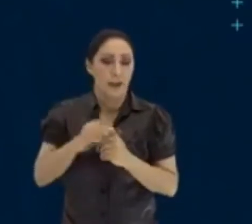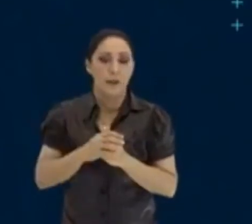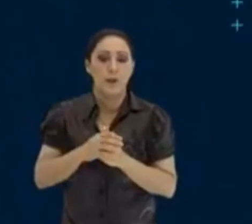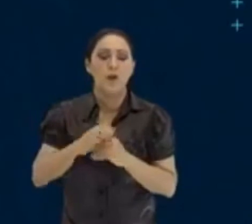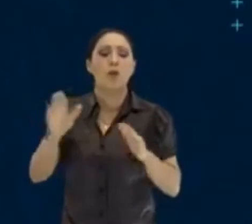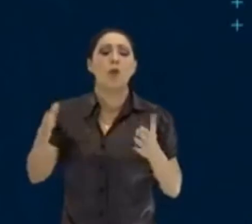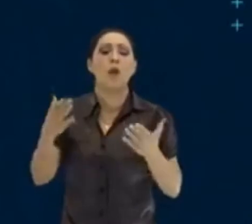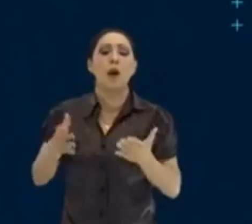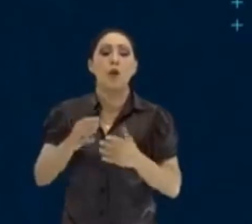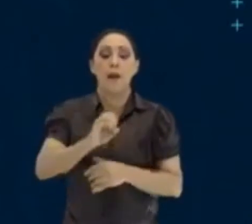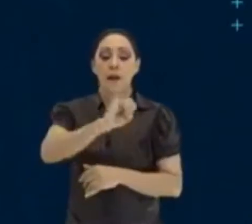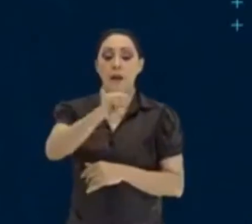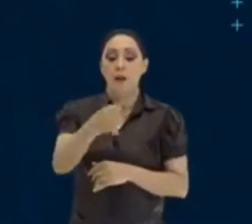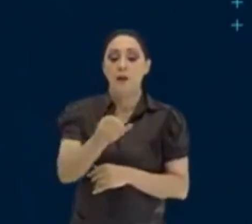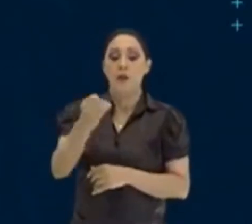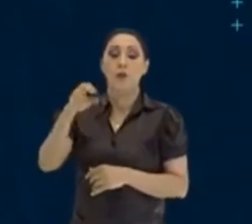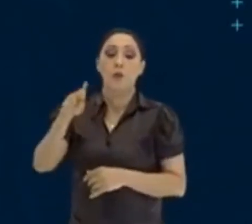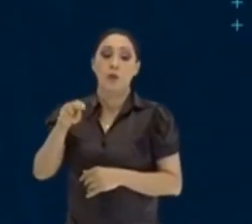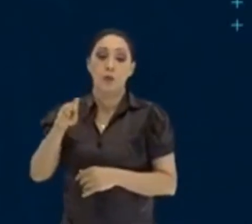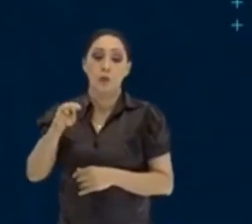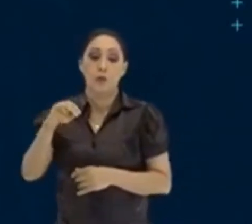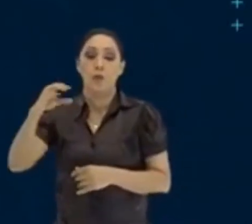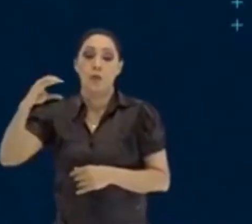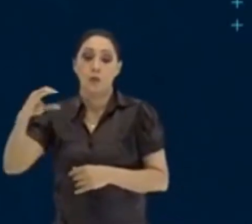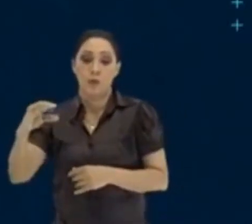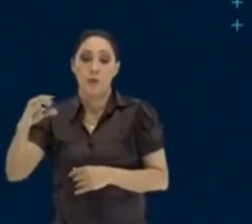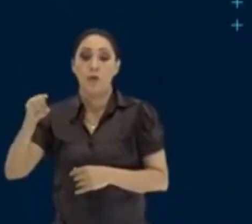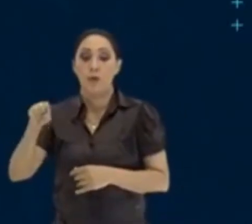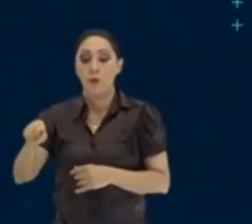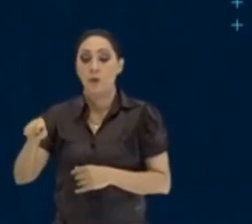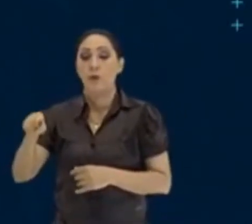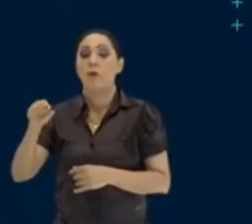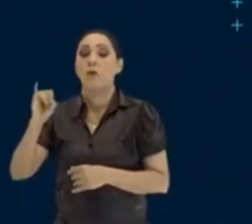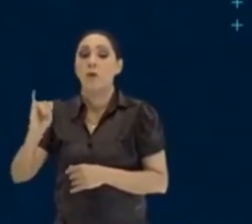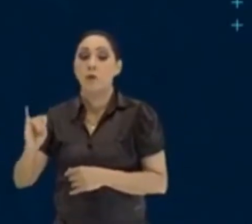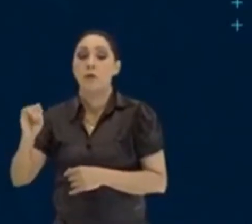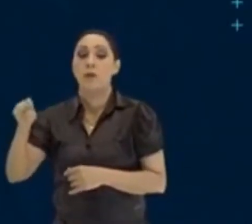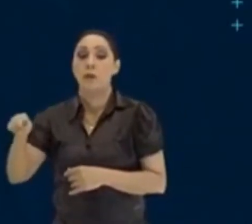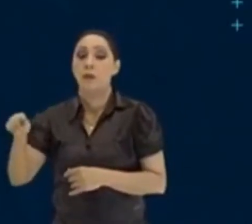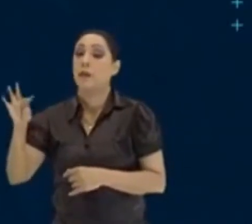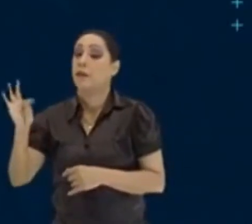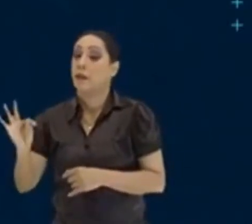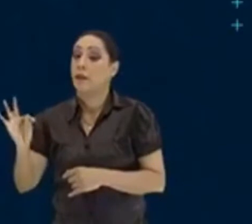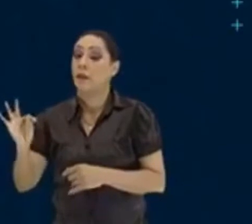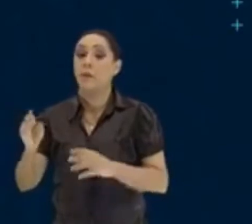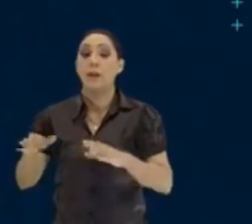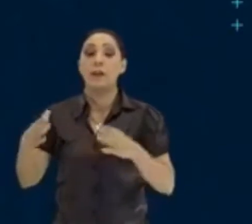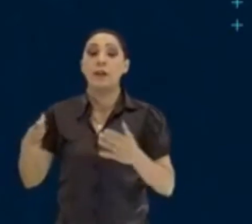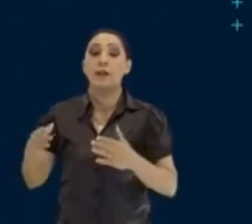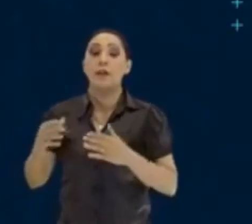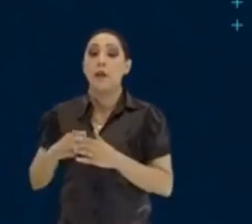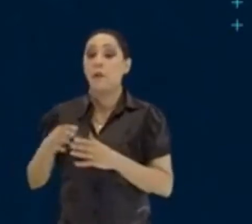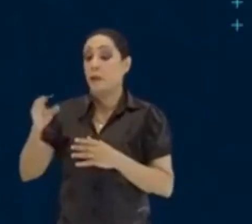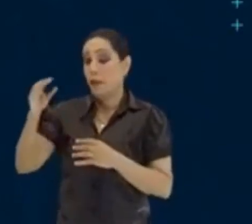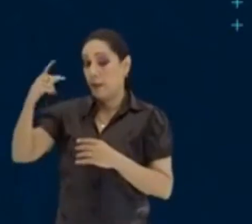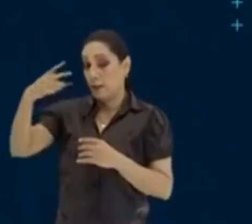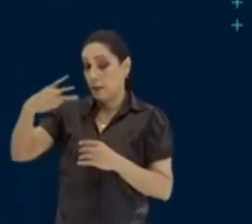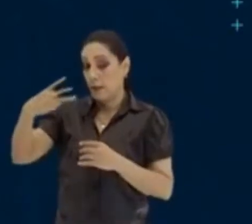Juros é igual a capital taxa tempo. Como já está 3%,